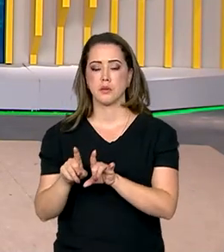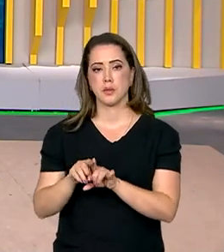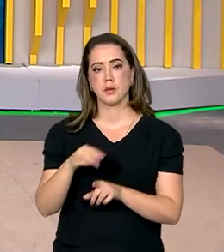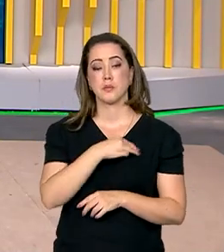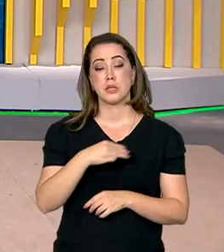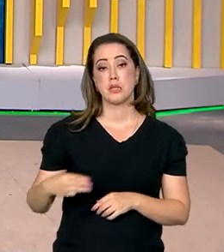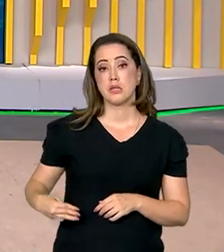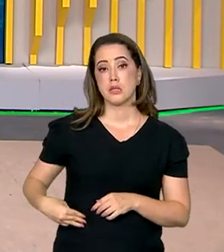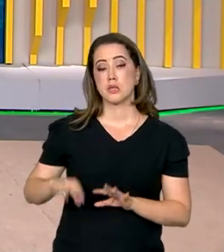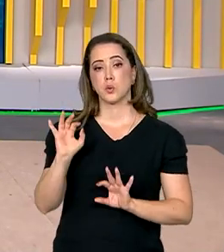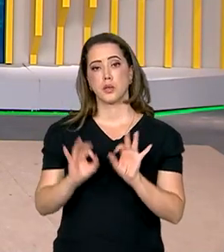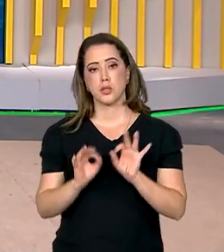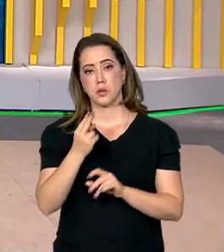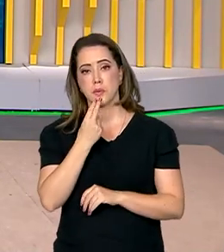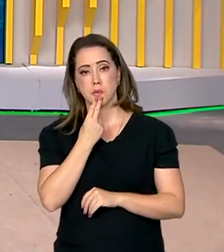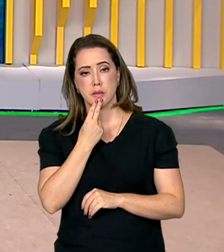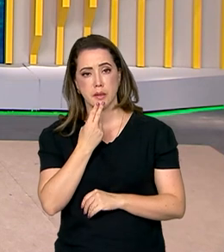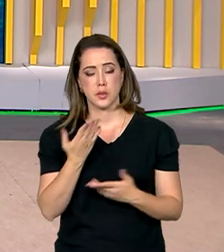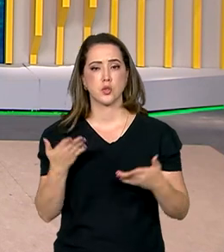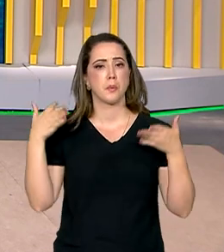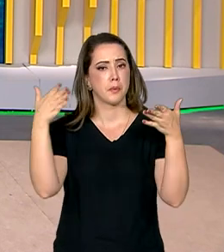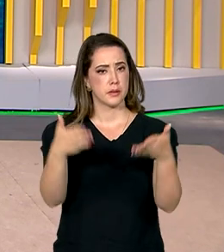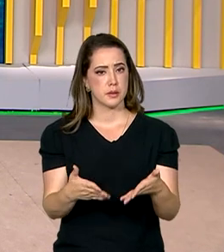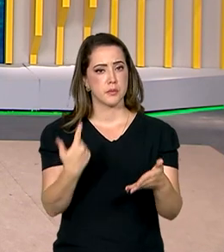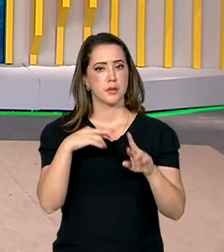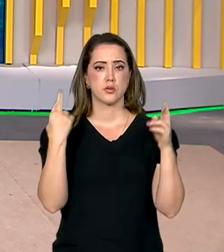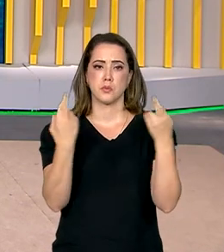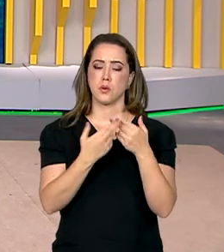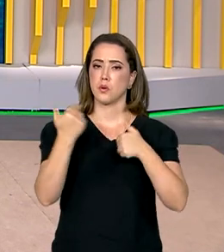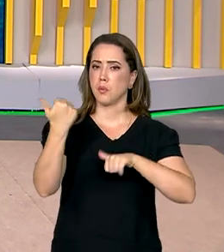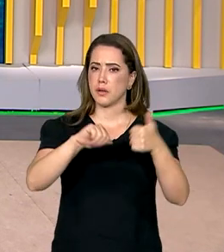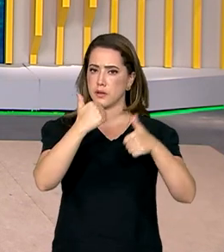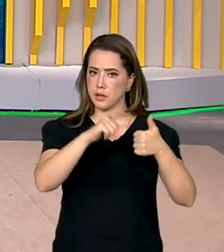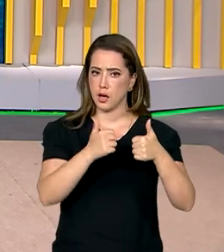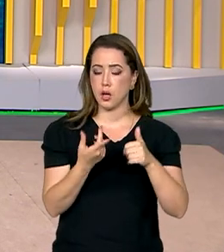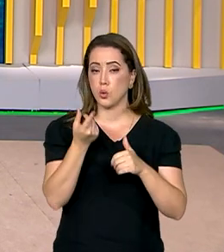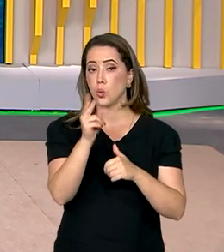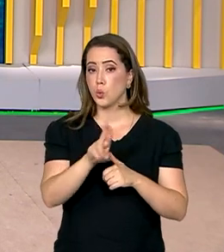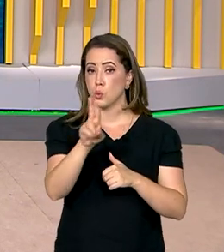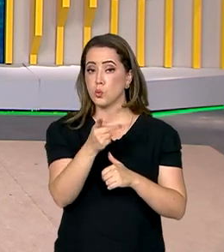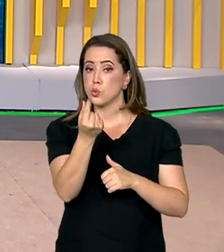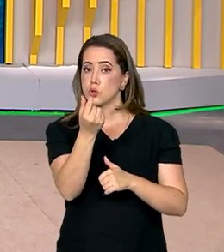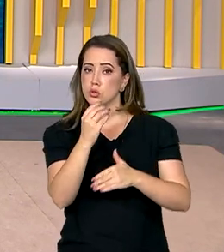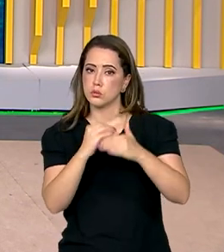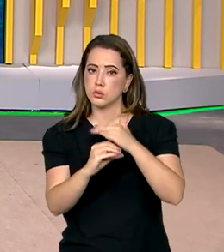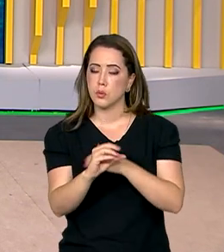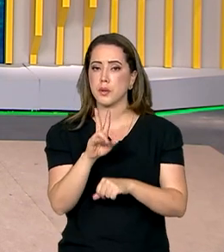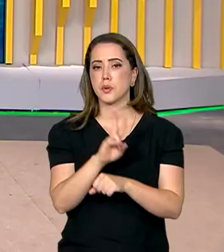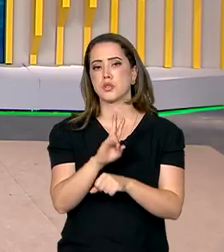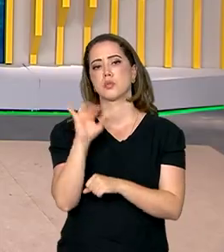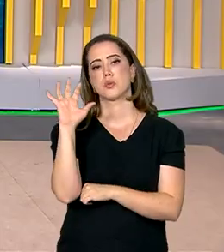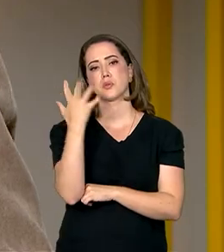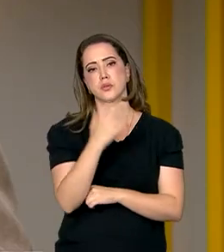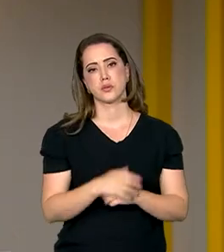e do Planejamento, Simone Tebet, participaram de uma reunião para avaliar a aplicação de recursos públicos na proteção do meio